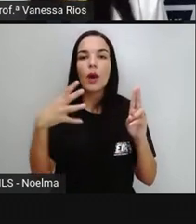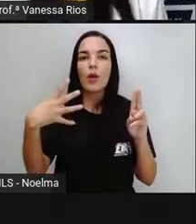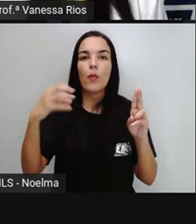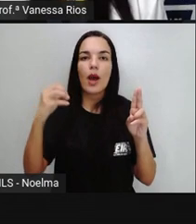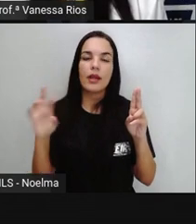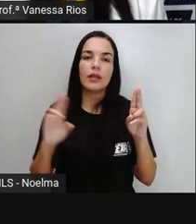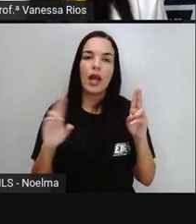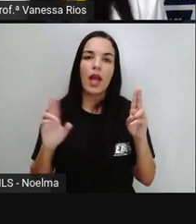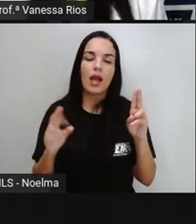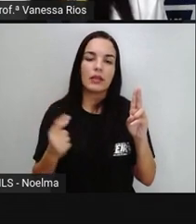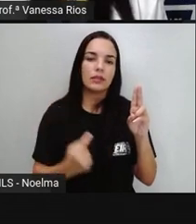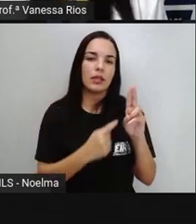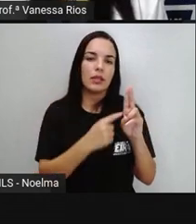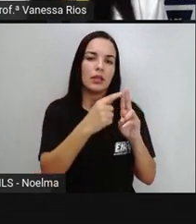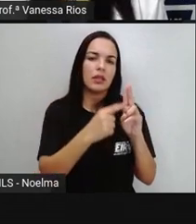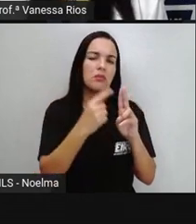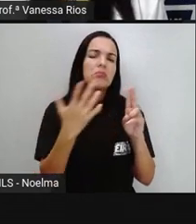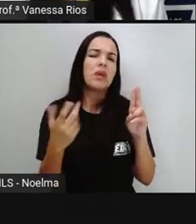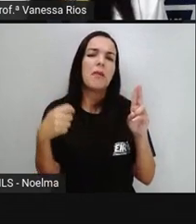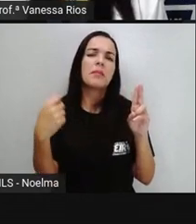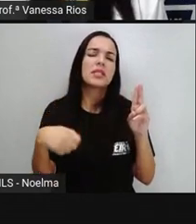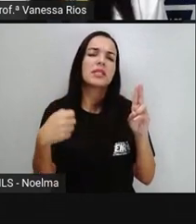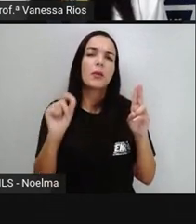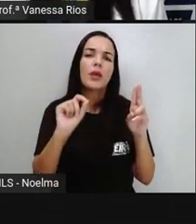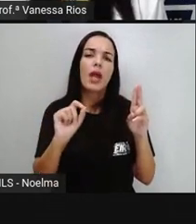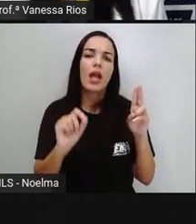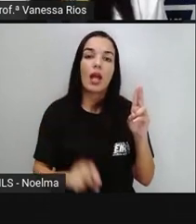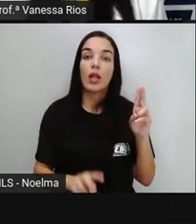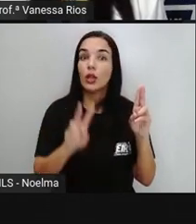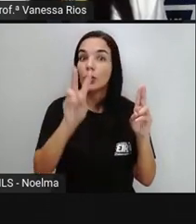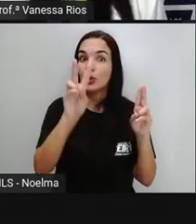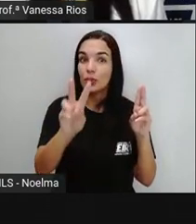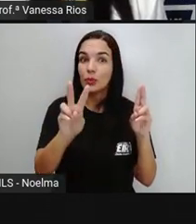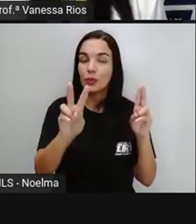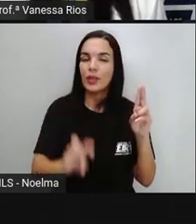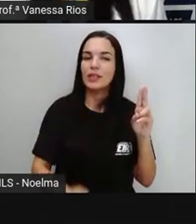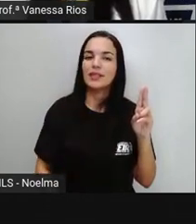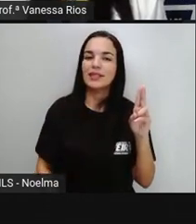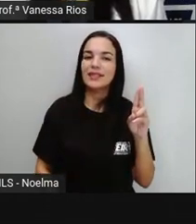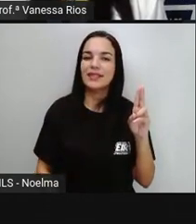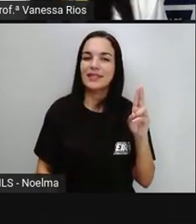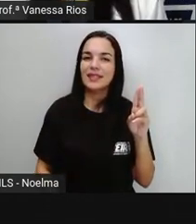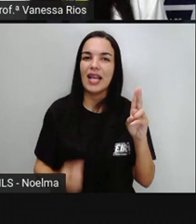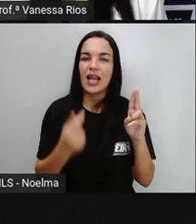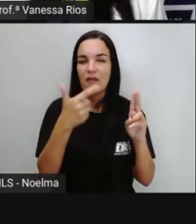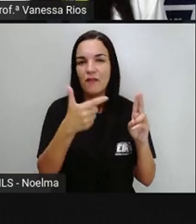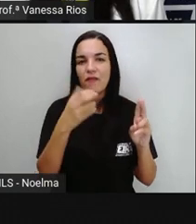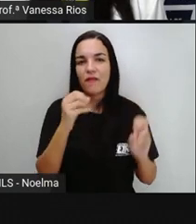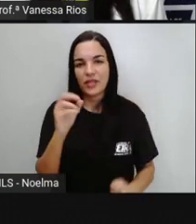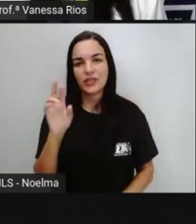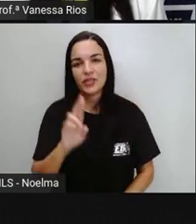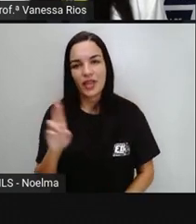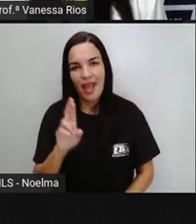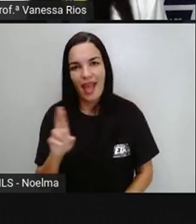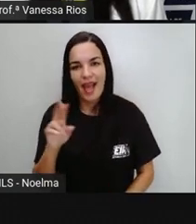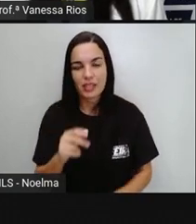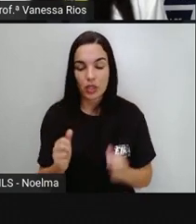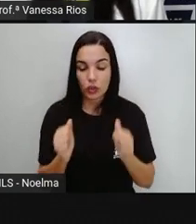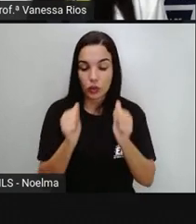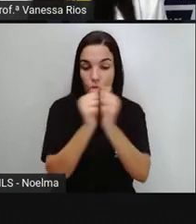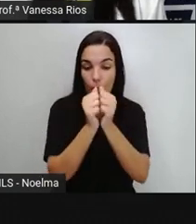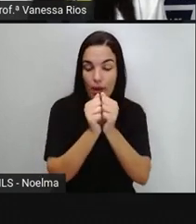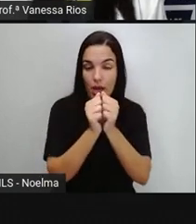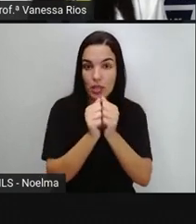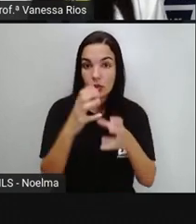40 reais Ele pode pegar Aqui 1 2 Notas De 20 reais